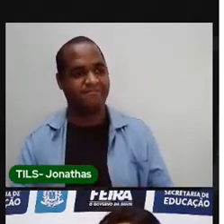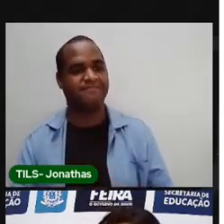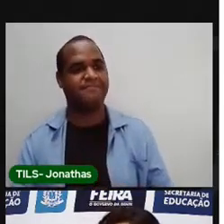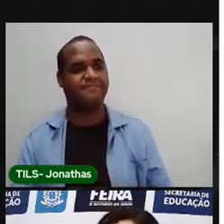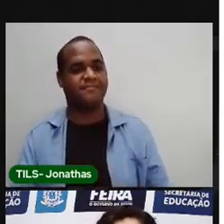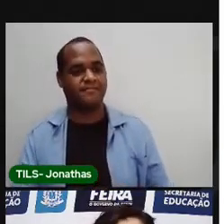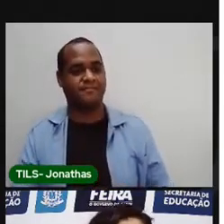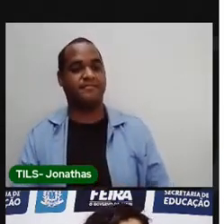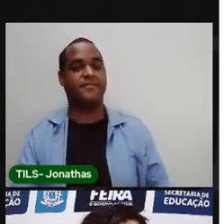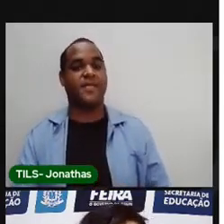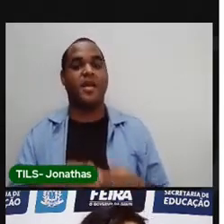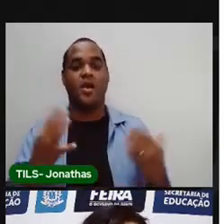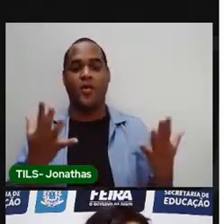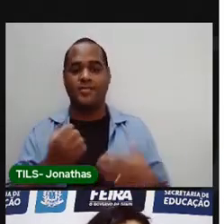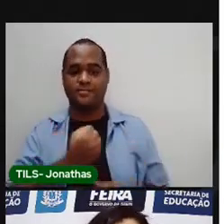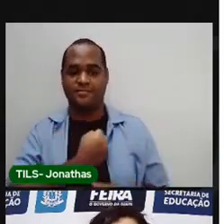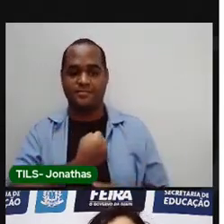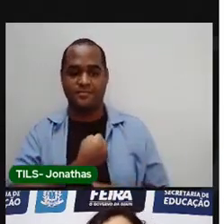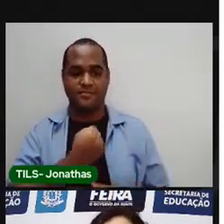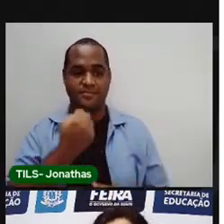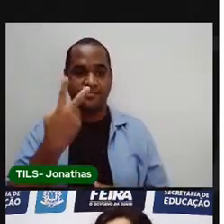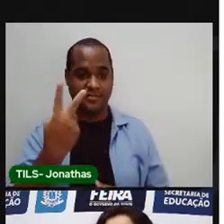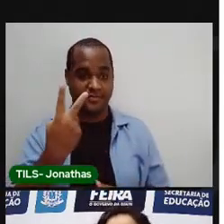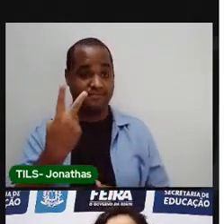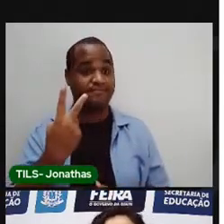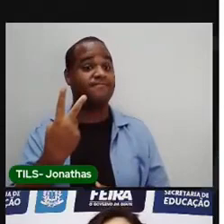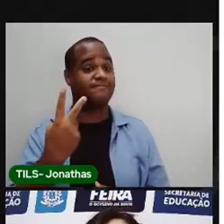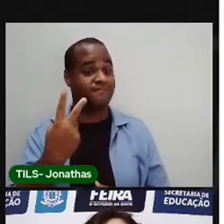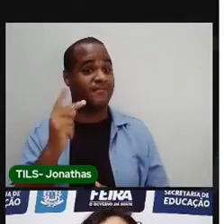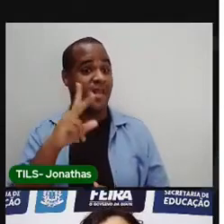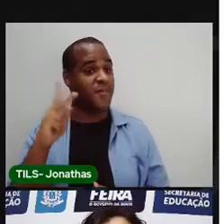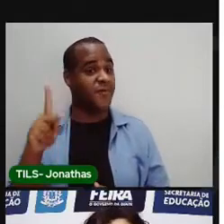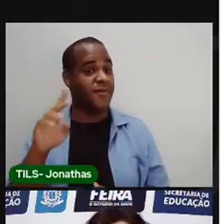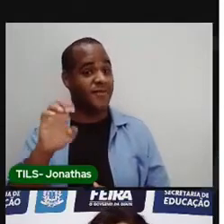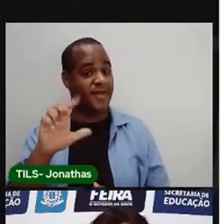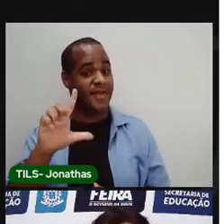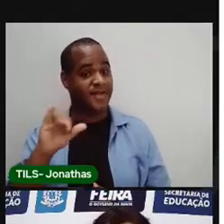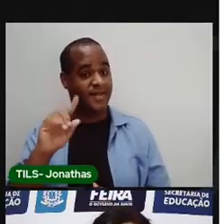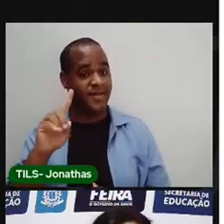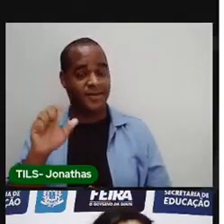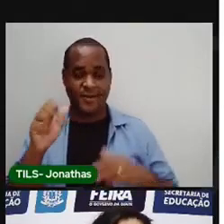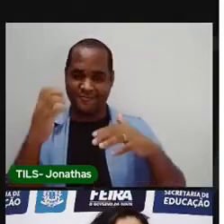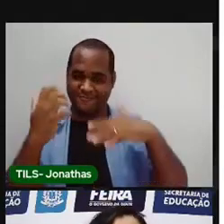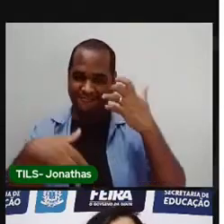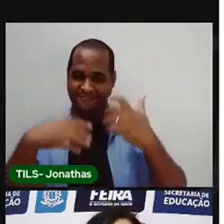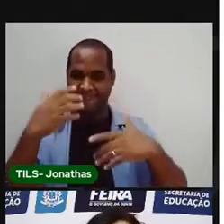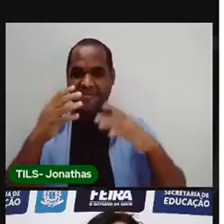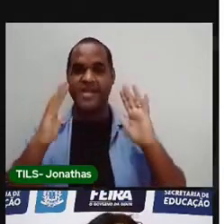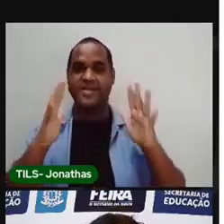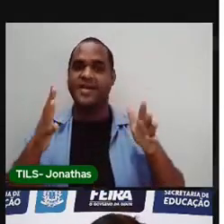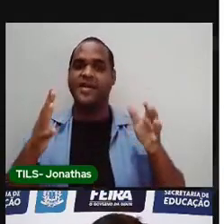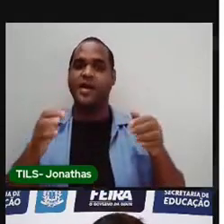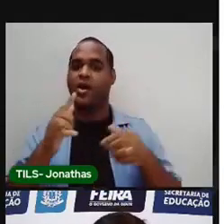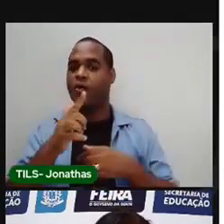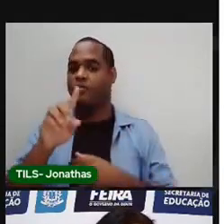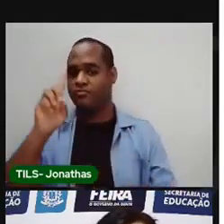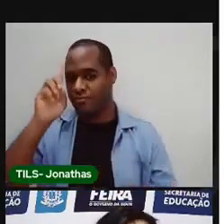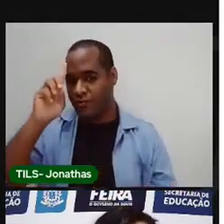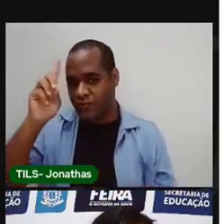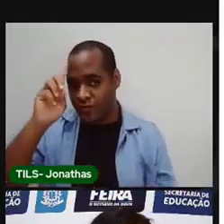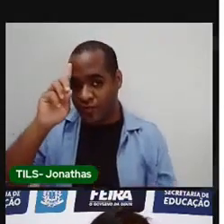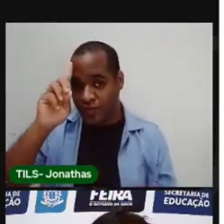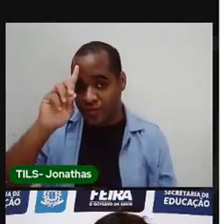E agora. Na questão número 2. É aquilo que a Proelda explicou no instante. Diariamente.